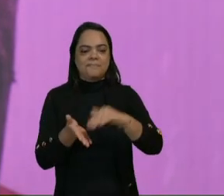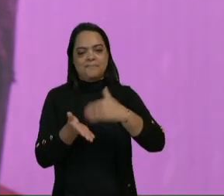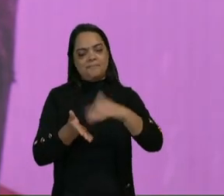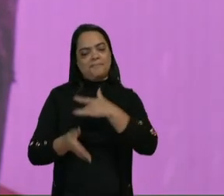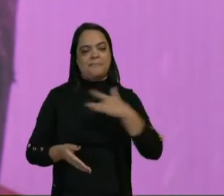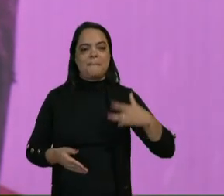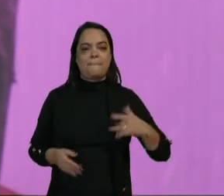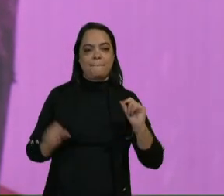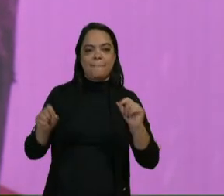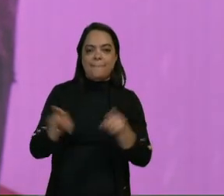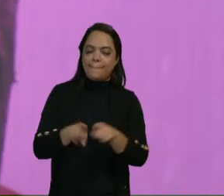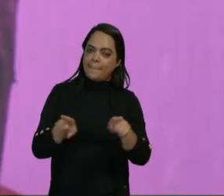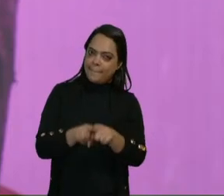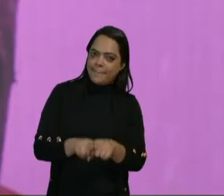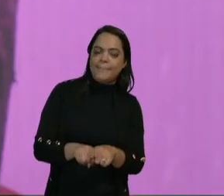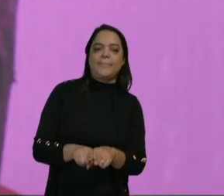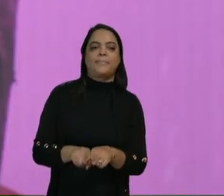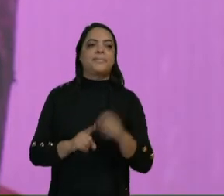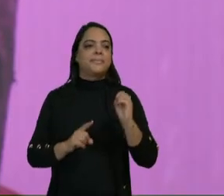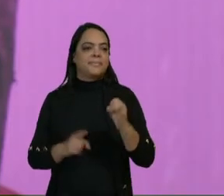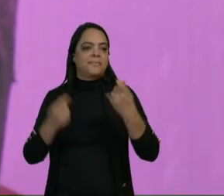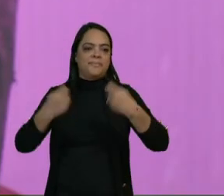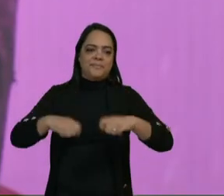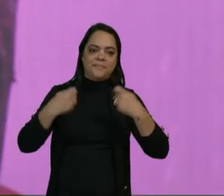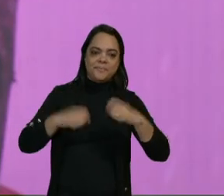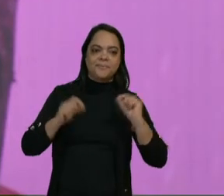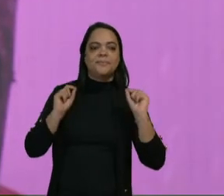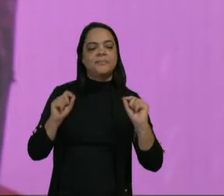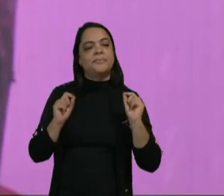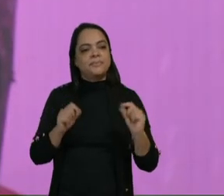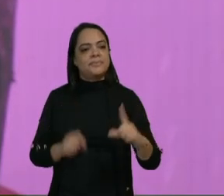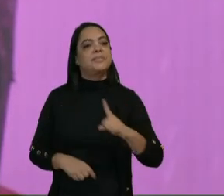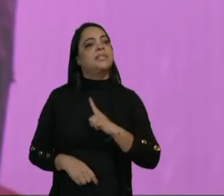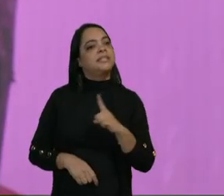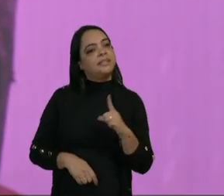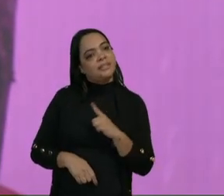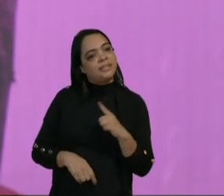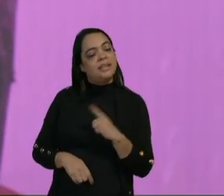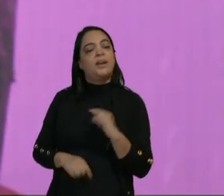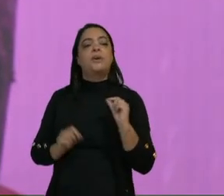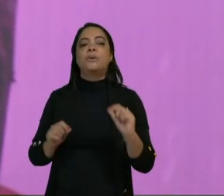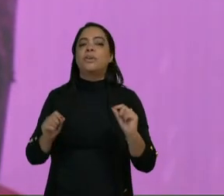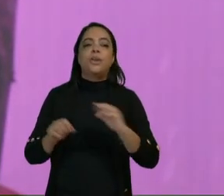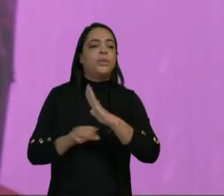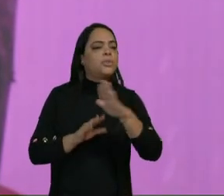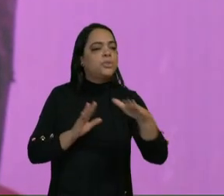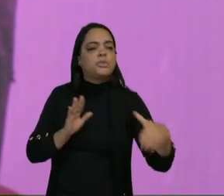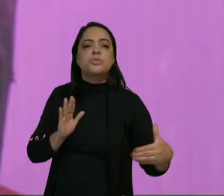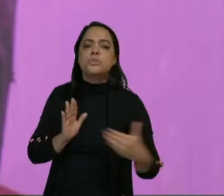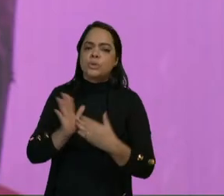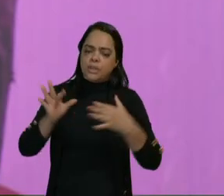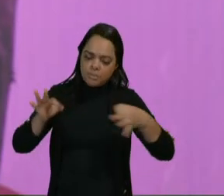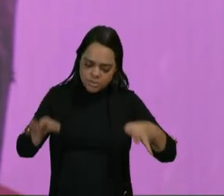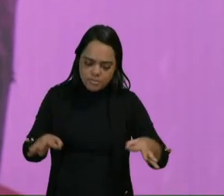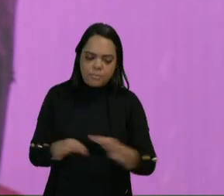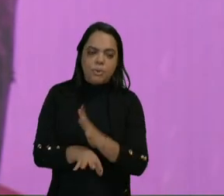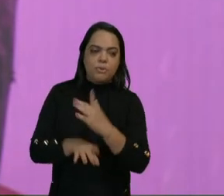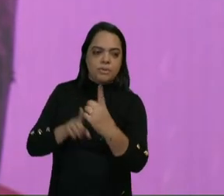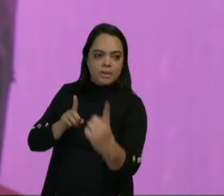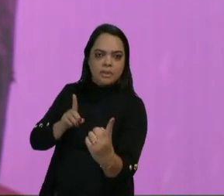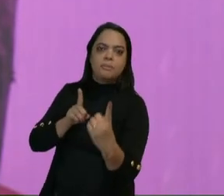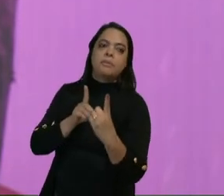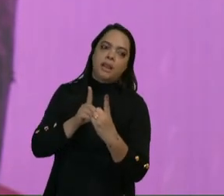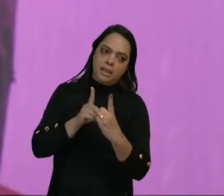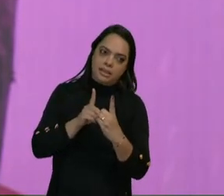Saúde idem, caso necessário, ela estará totalmente pronta para atender